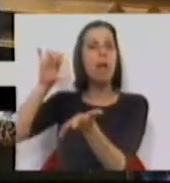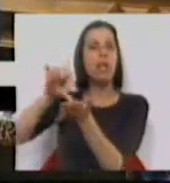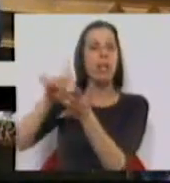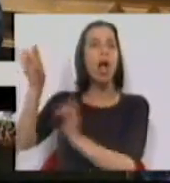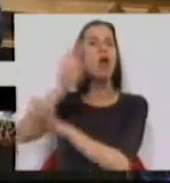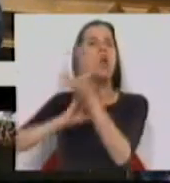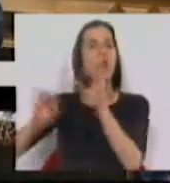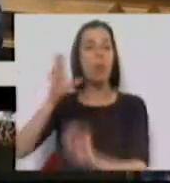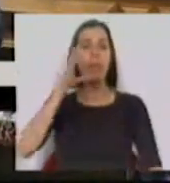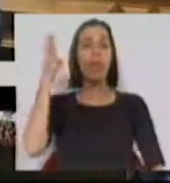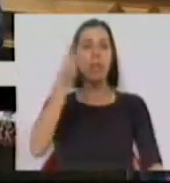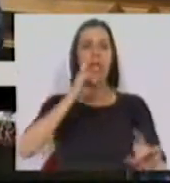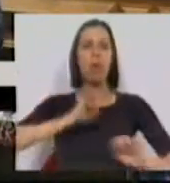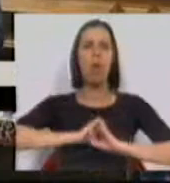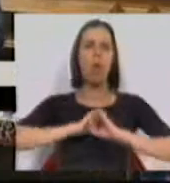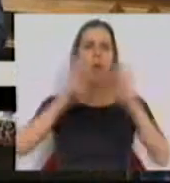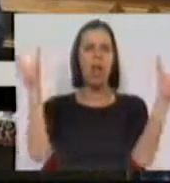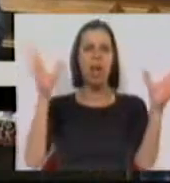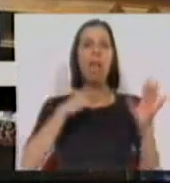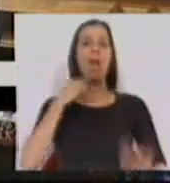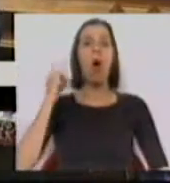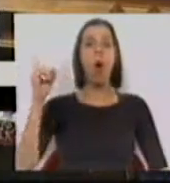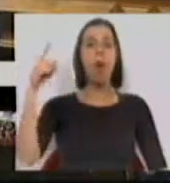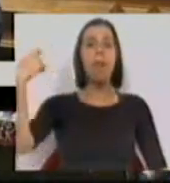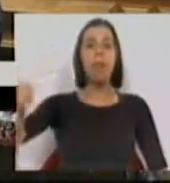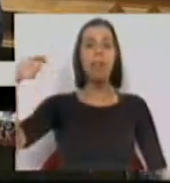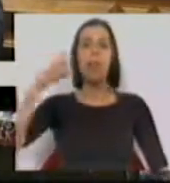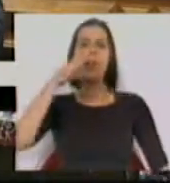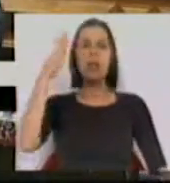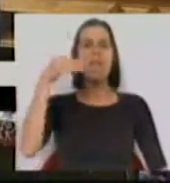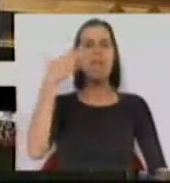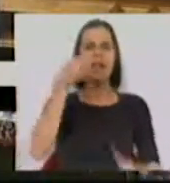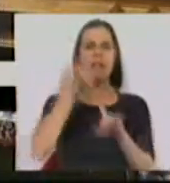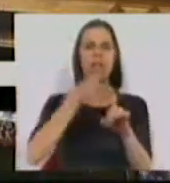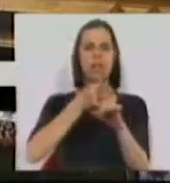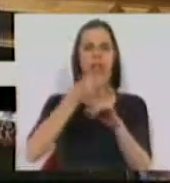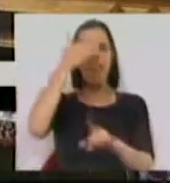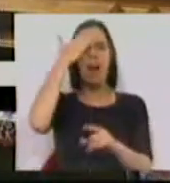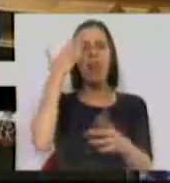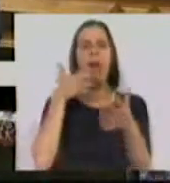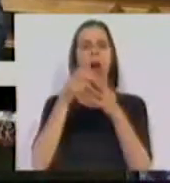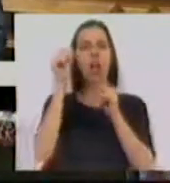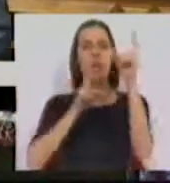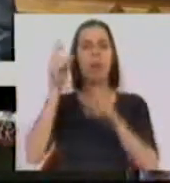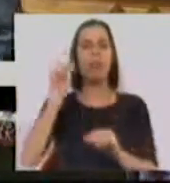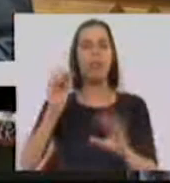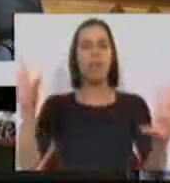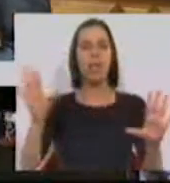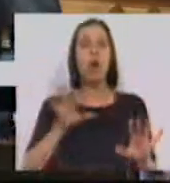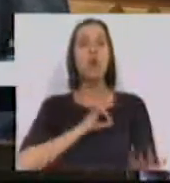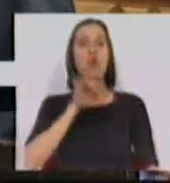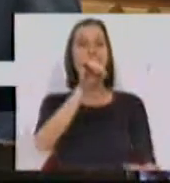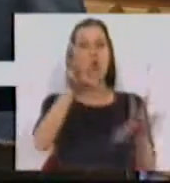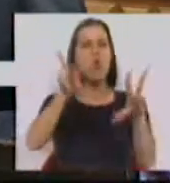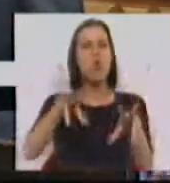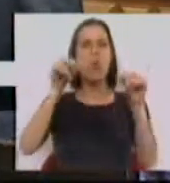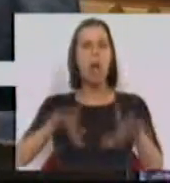Europeu ter dito com muita clareza, através da voz do seu Presidente, que iria combater a especulação financeira. Coisa que o Sr.